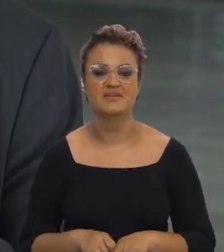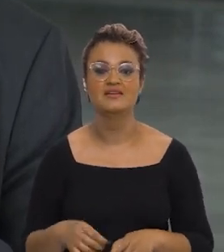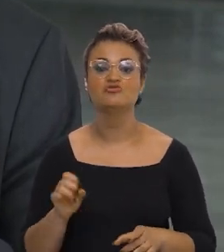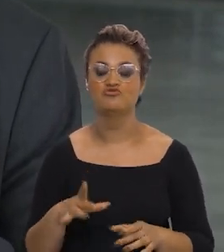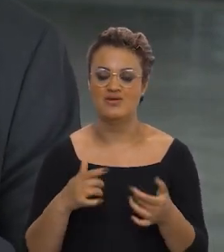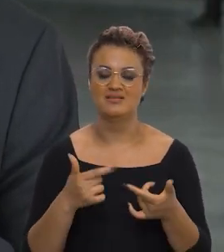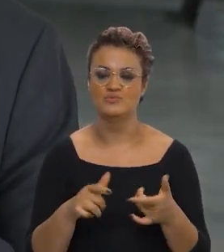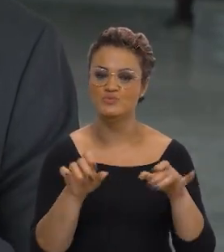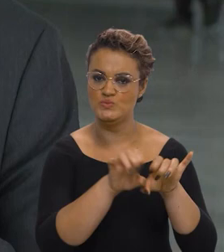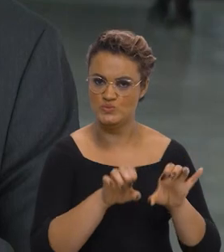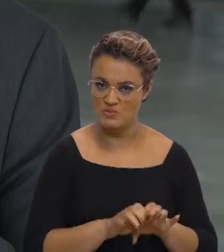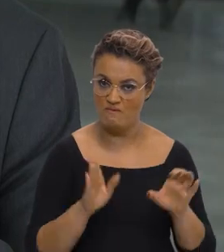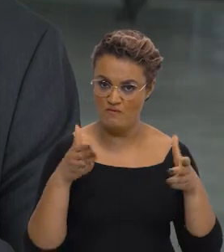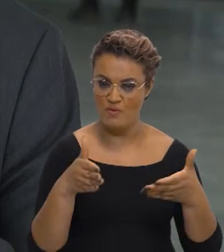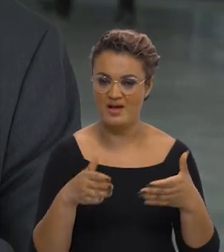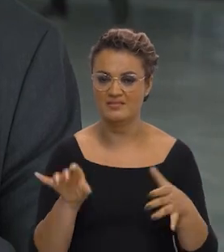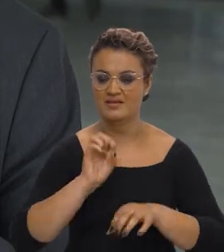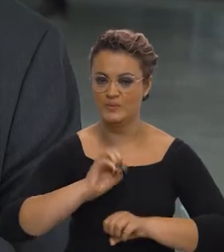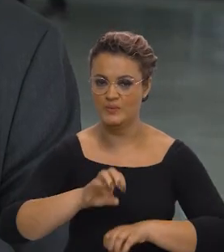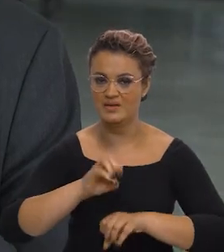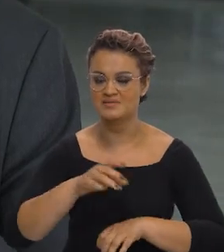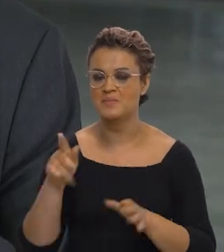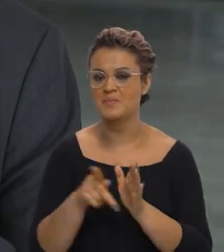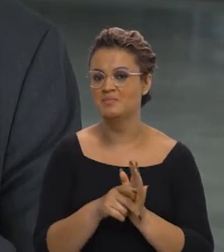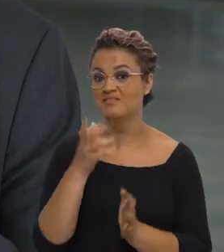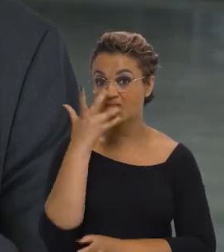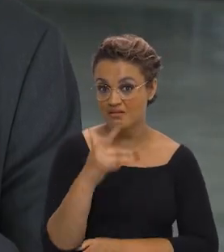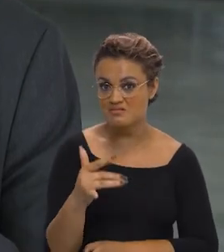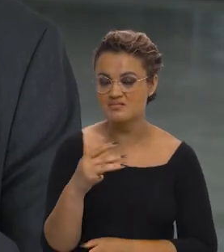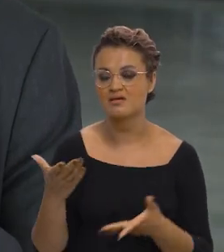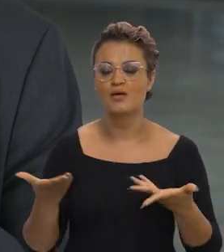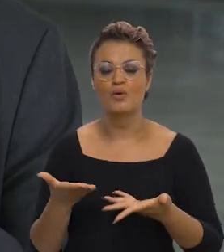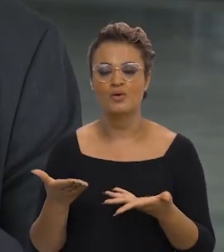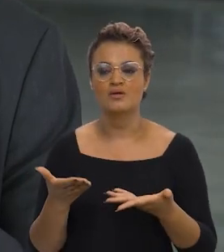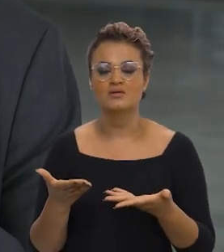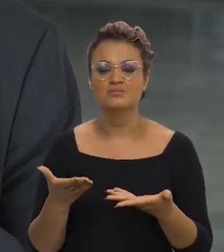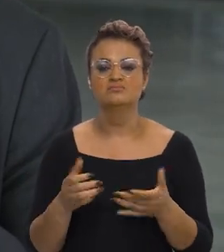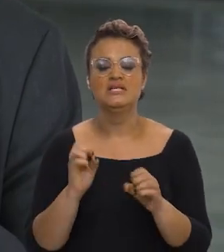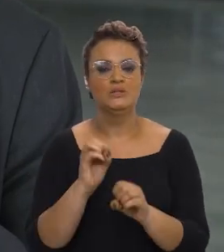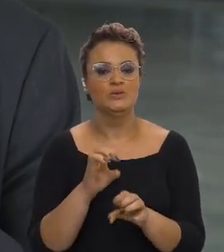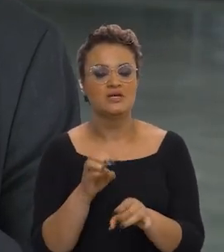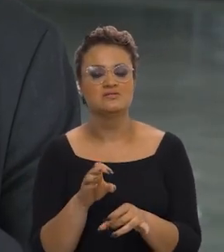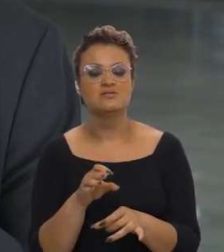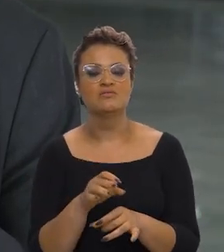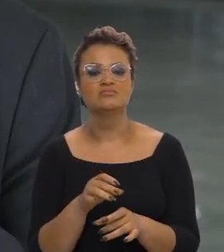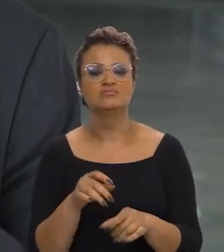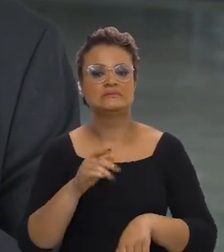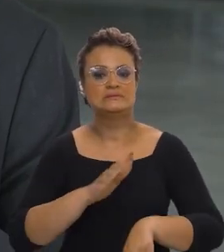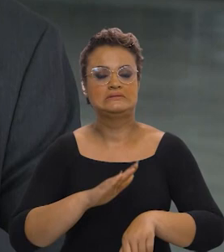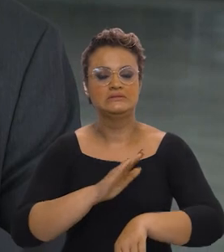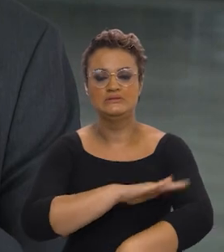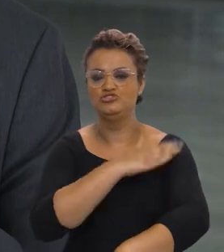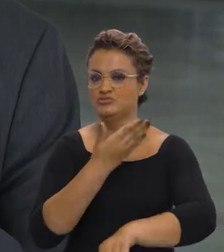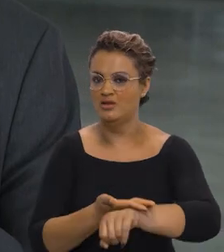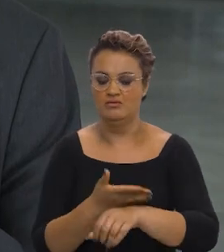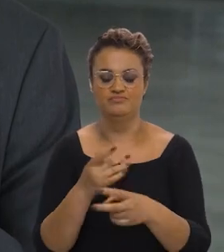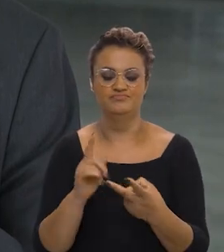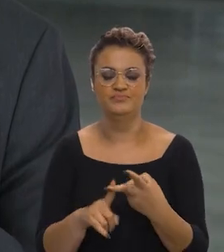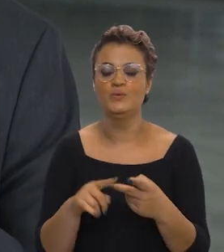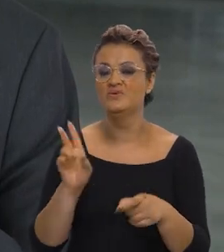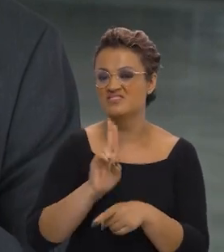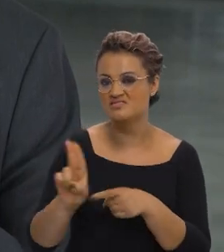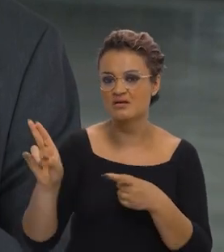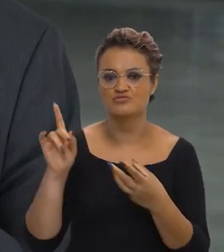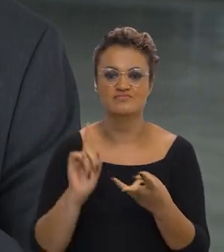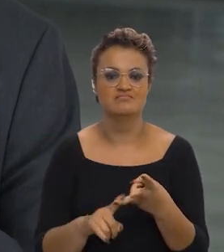tinha ações de infraestrutura voltadas para a educação infantil. E agora, a gente tem educação em tempo integral, você tem